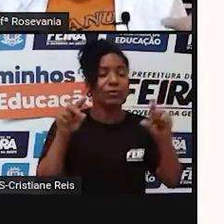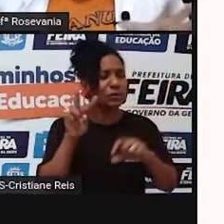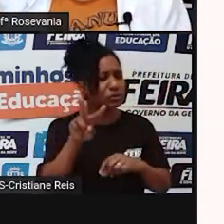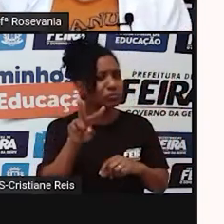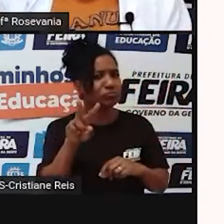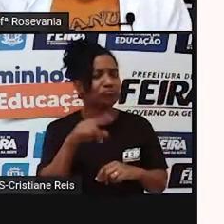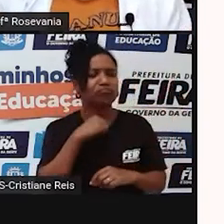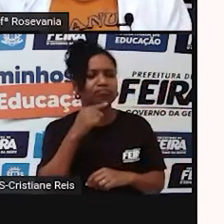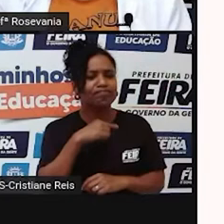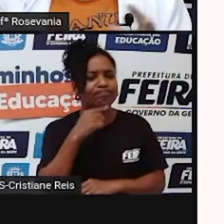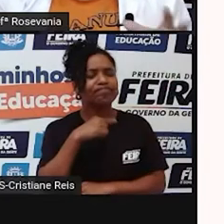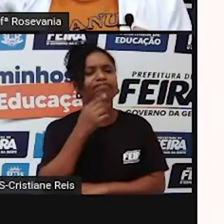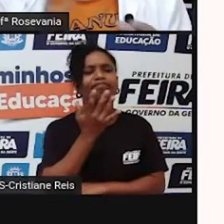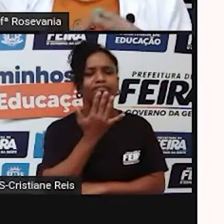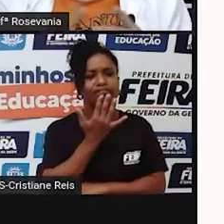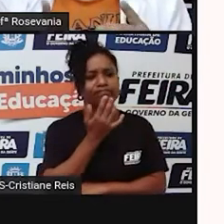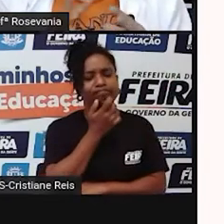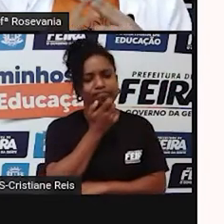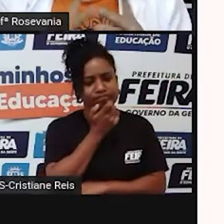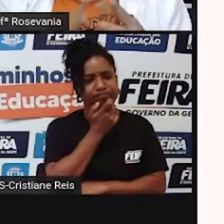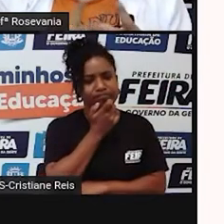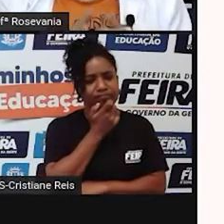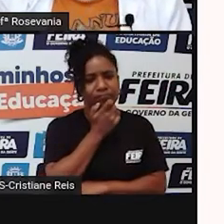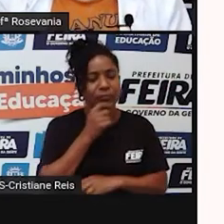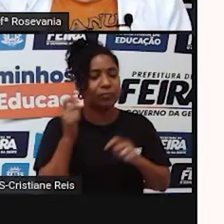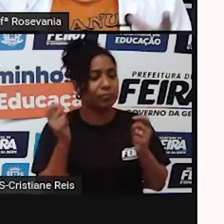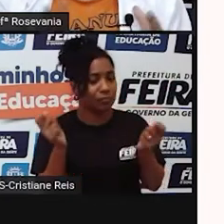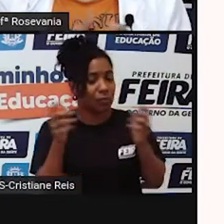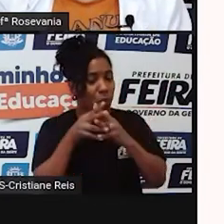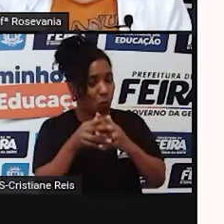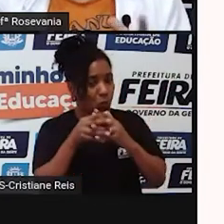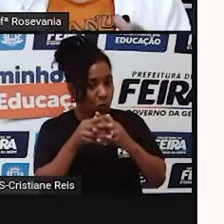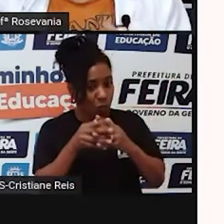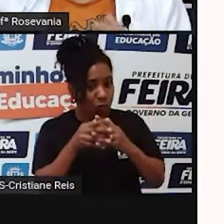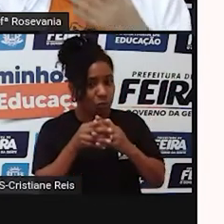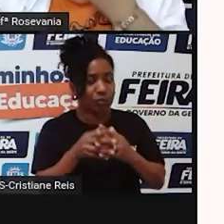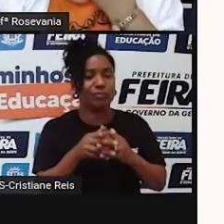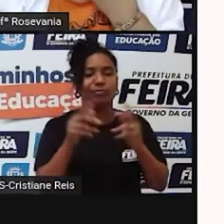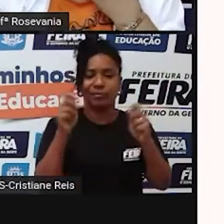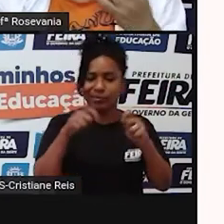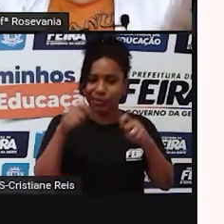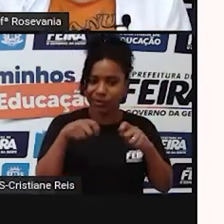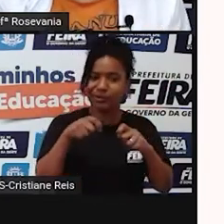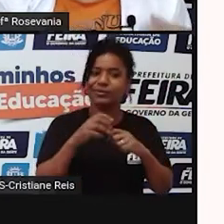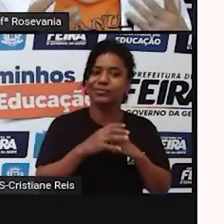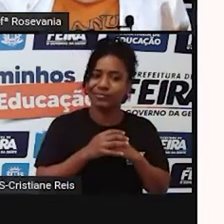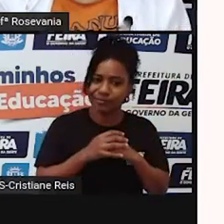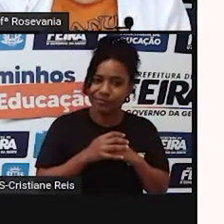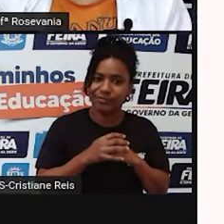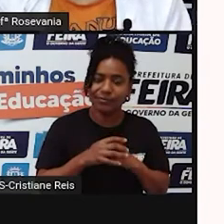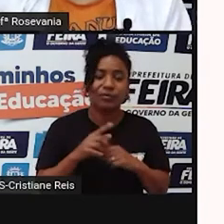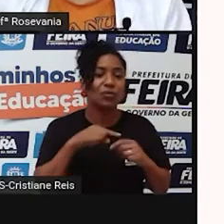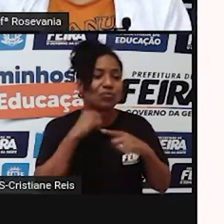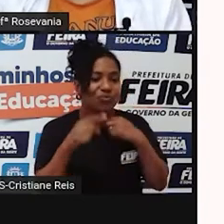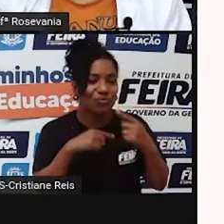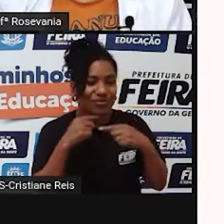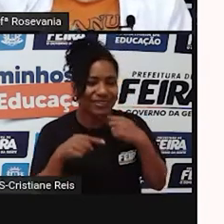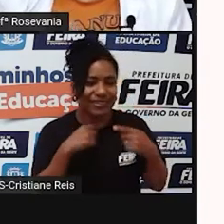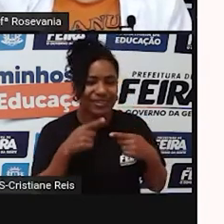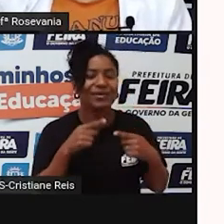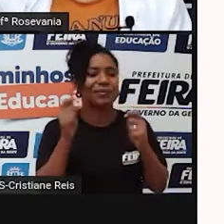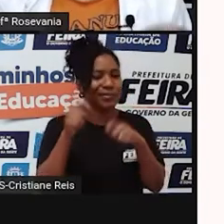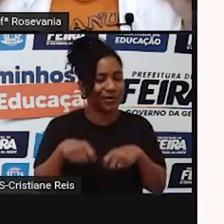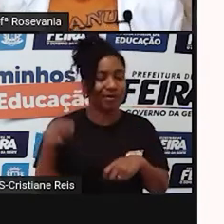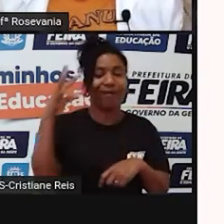desses temas, né, as pessoas, às vezes, né, confundem, acaba trocando até. Então, eu espero que vocês tirem essas dúvidas